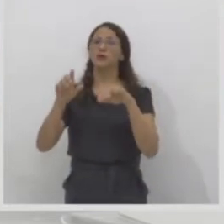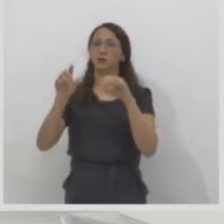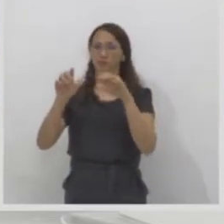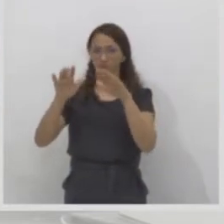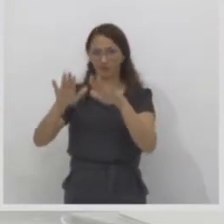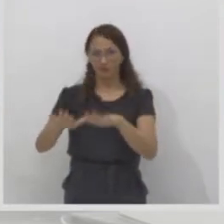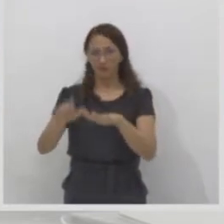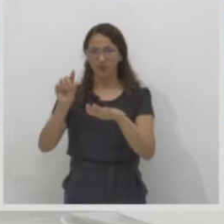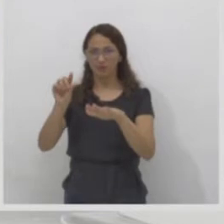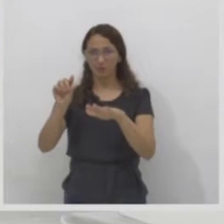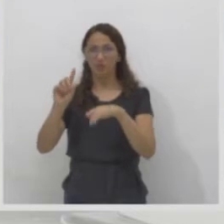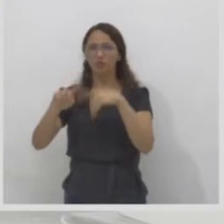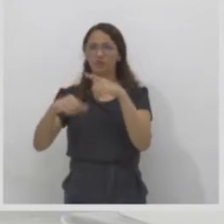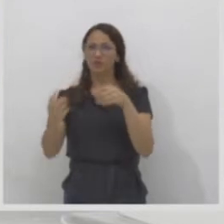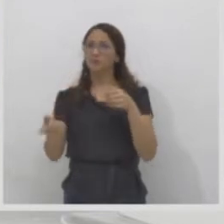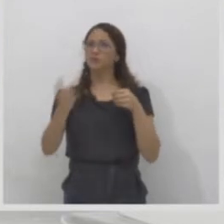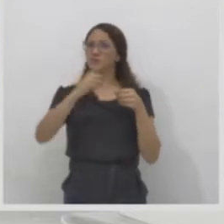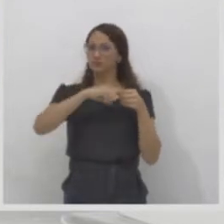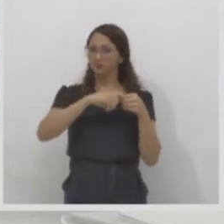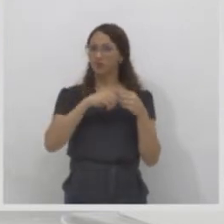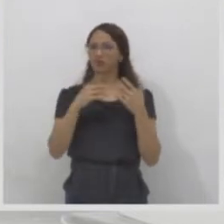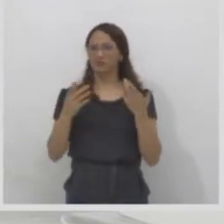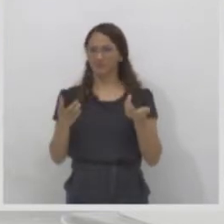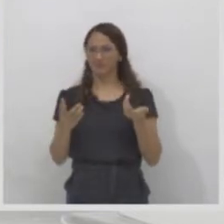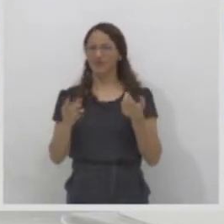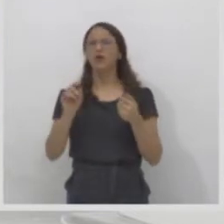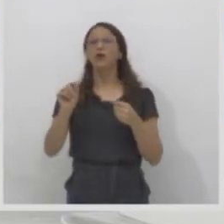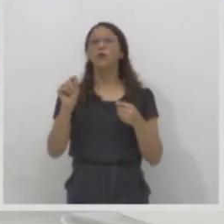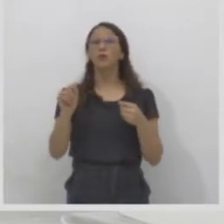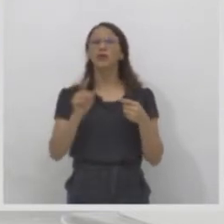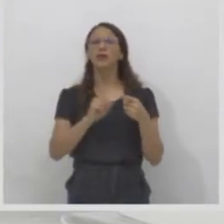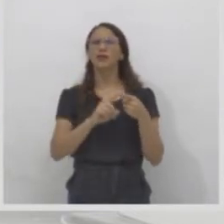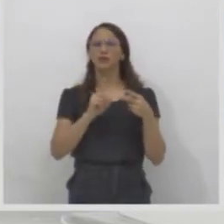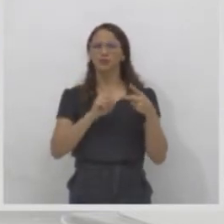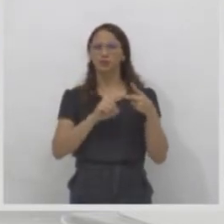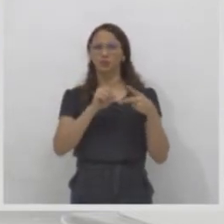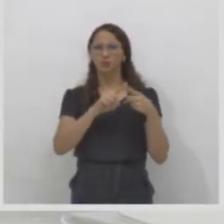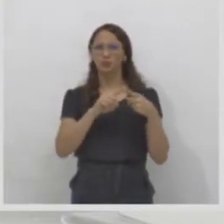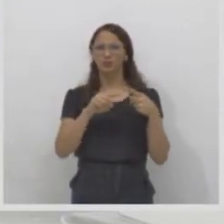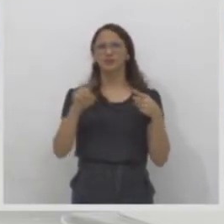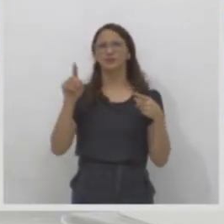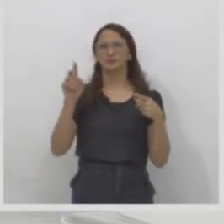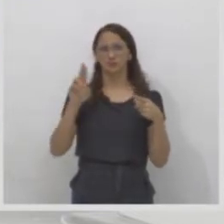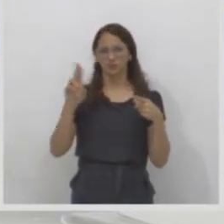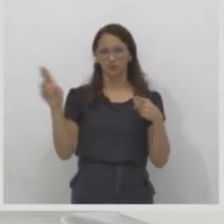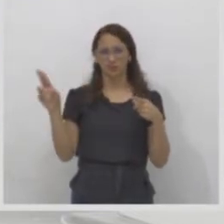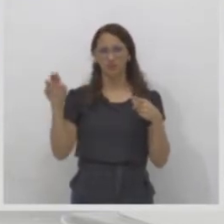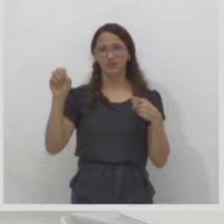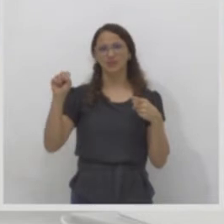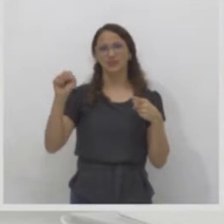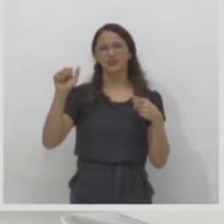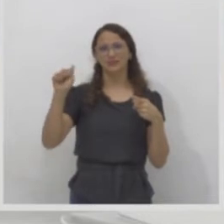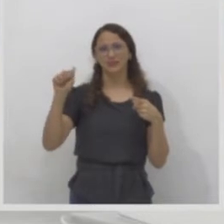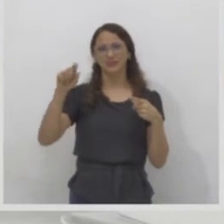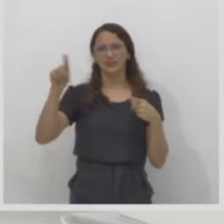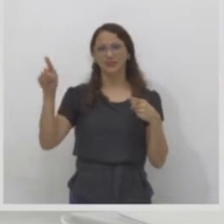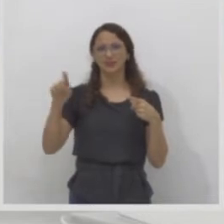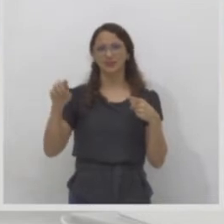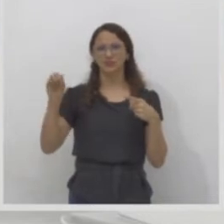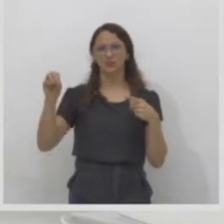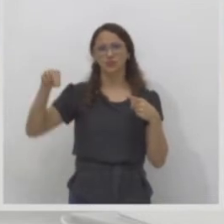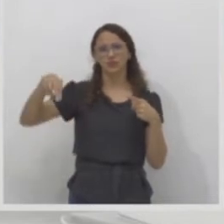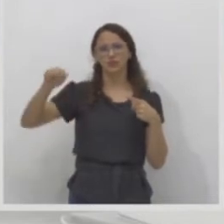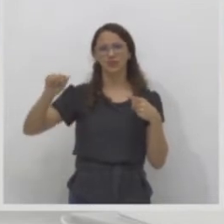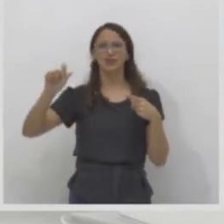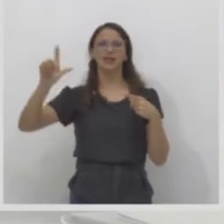chamada de sazonal ou também transumância. Transumância, geralmente, a sazonal